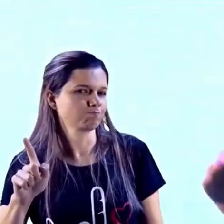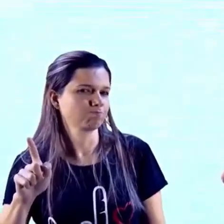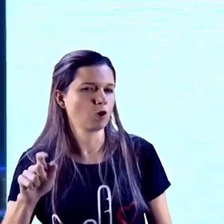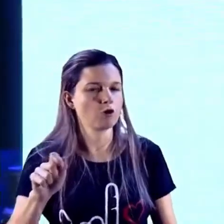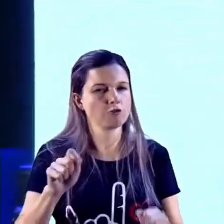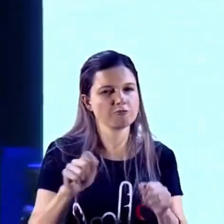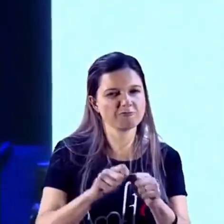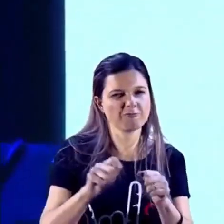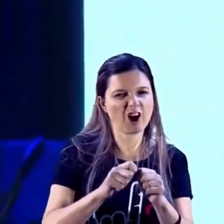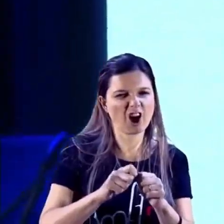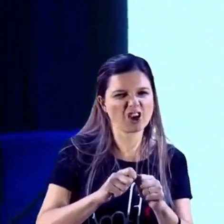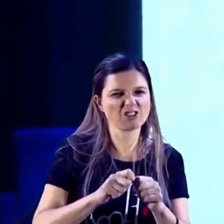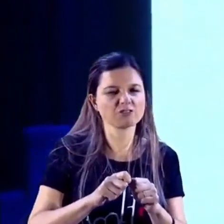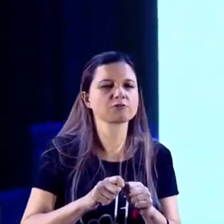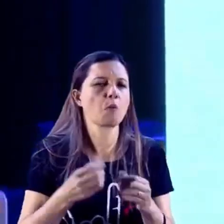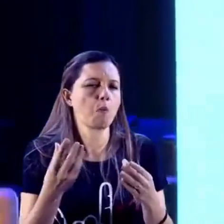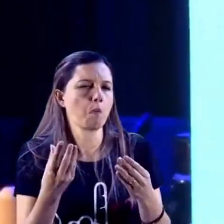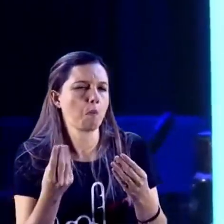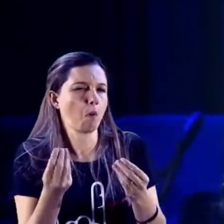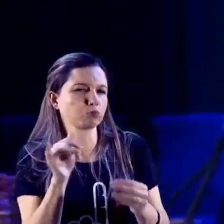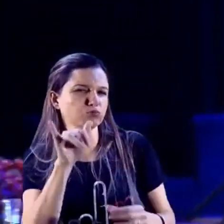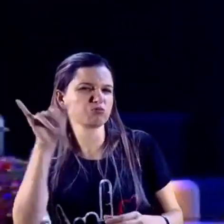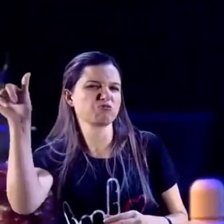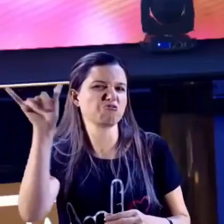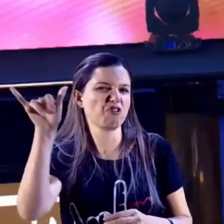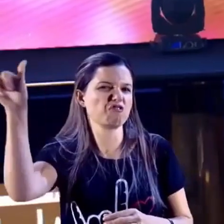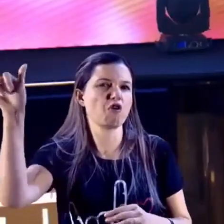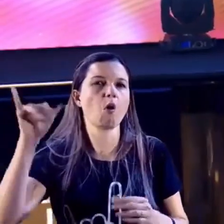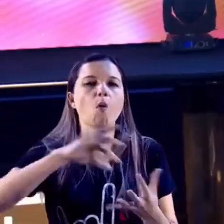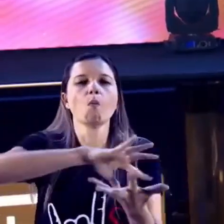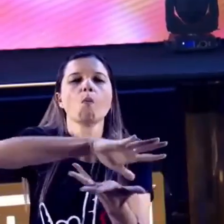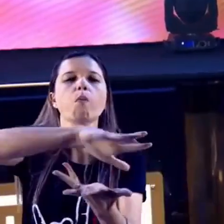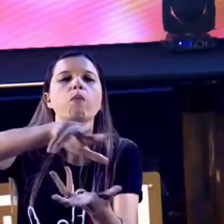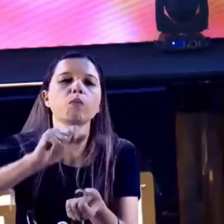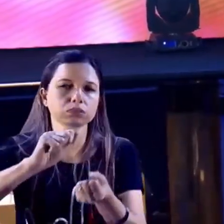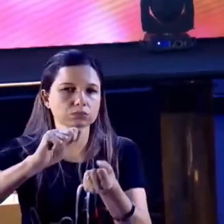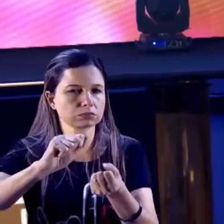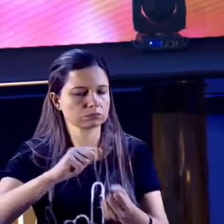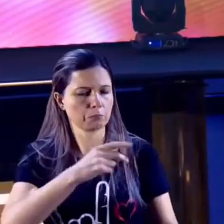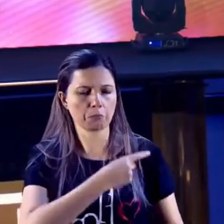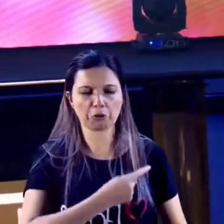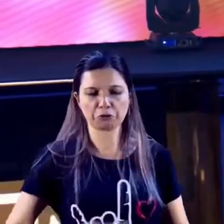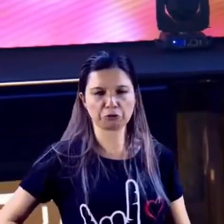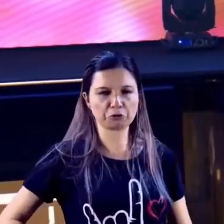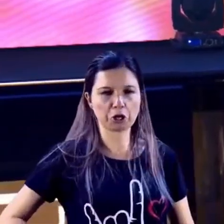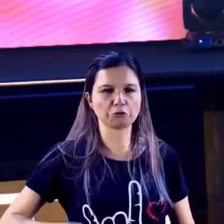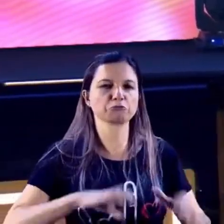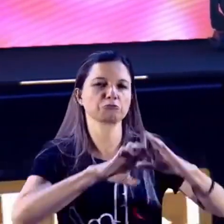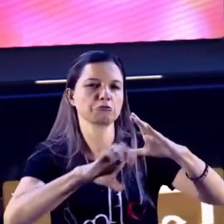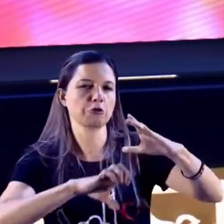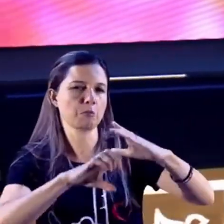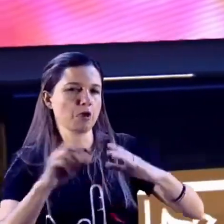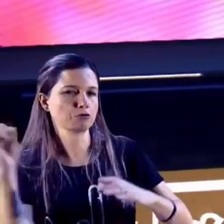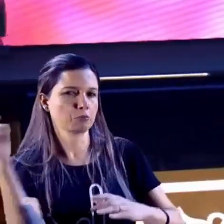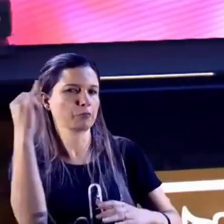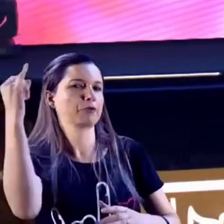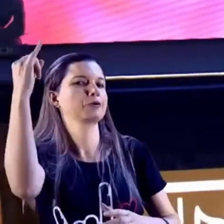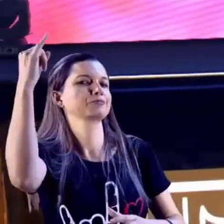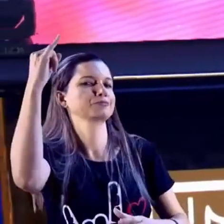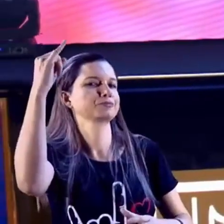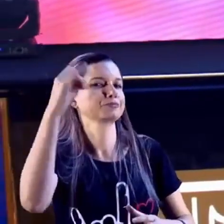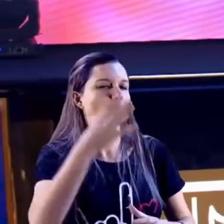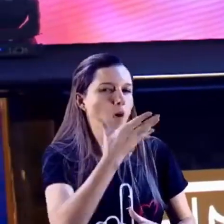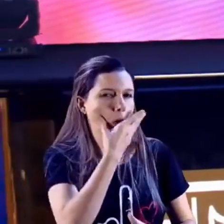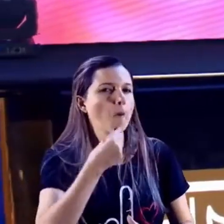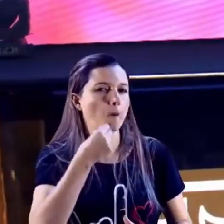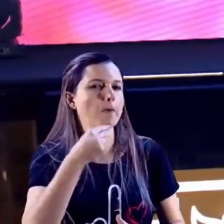mundo todo, não é uma American Airlines, não é uma Delta, não é uma Air Canadian, é a Boeing. Ele disse assim, olha, nós temos